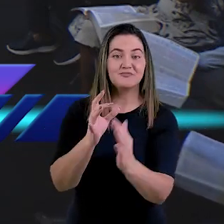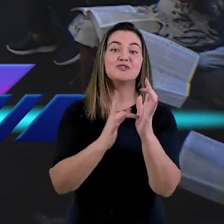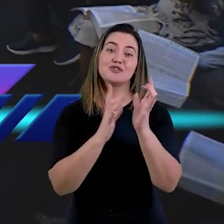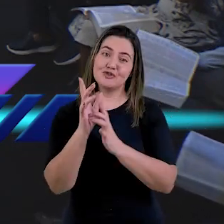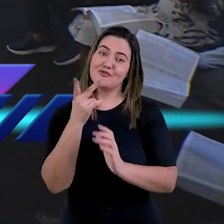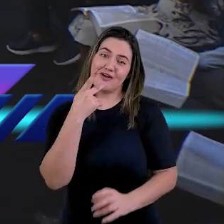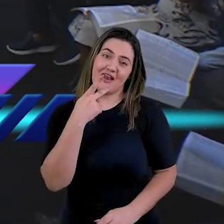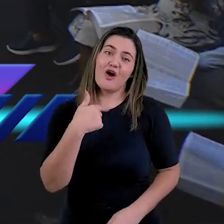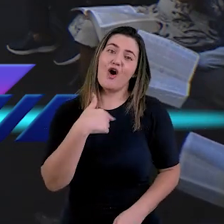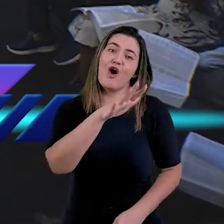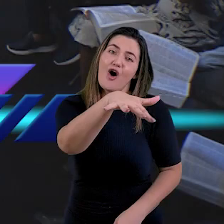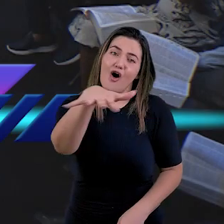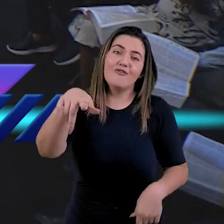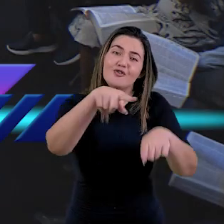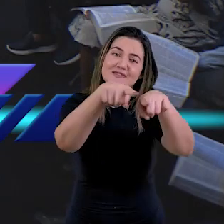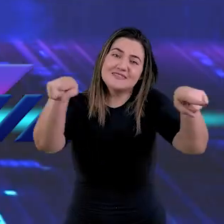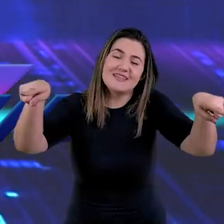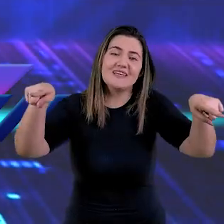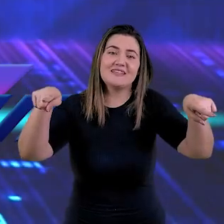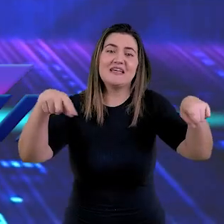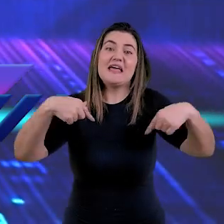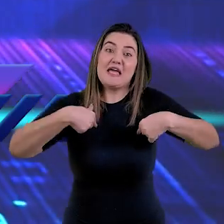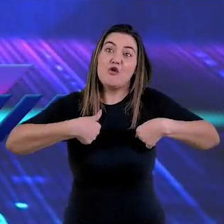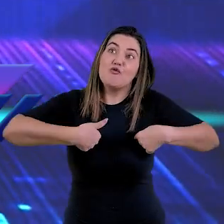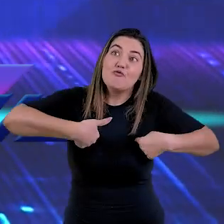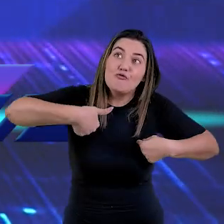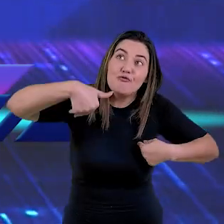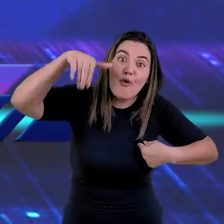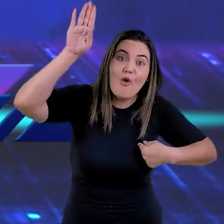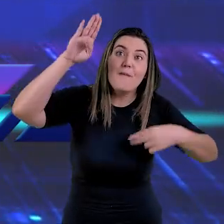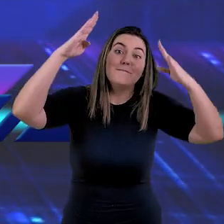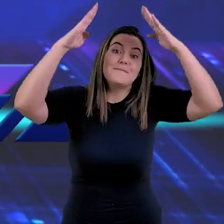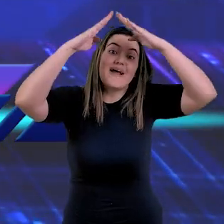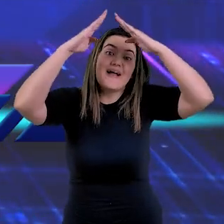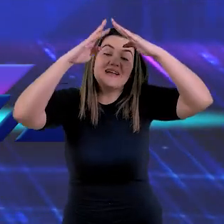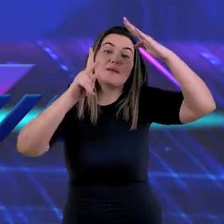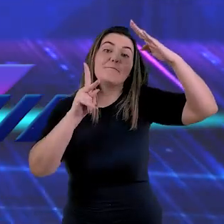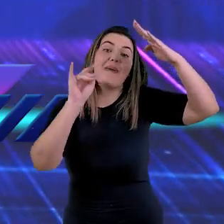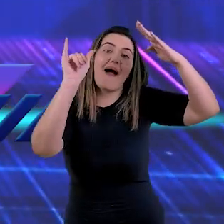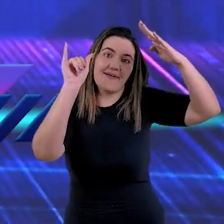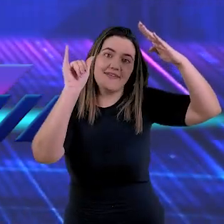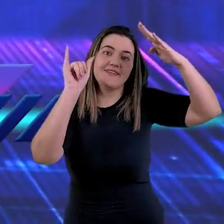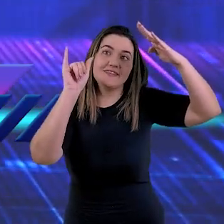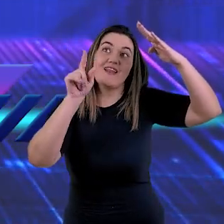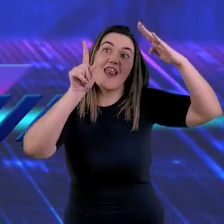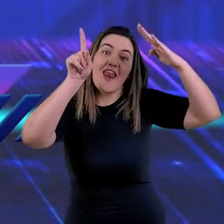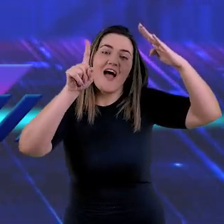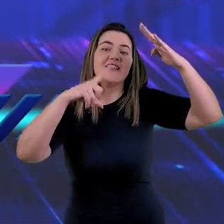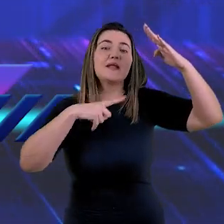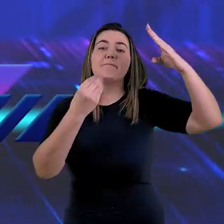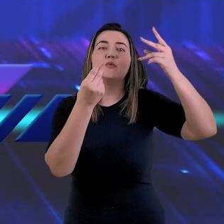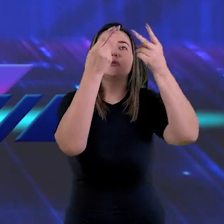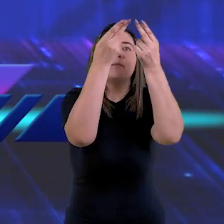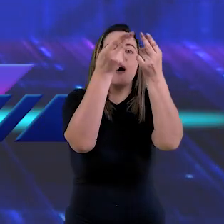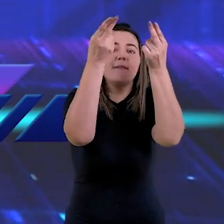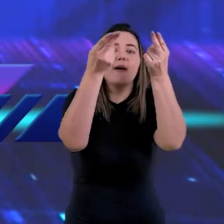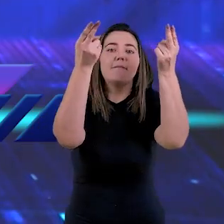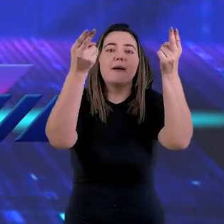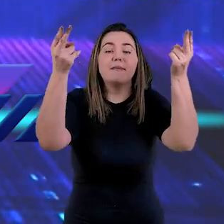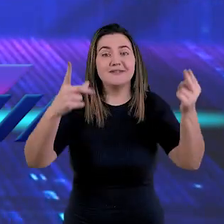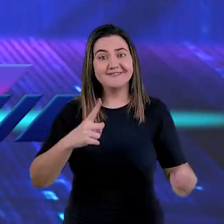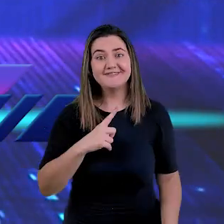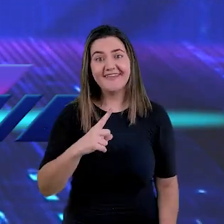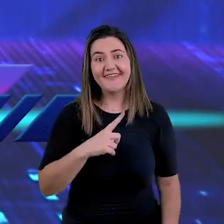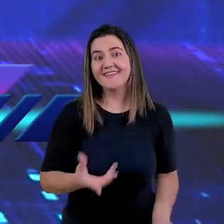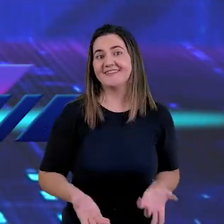morar e Jesus está dizendo, olha, ô noiva, eu vou para a casa do meu pai porque lá tem muitas